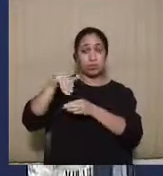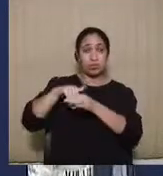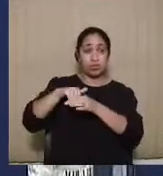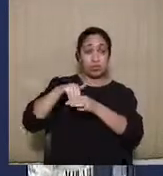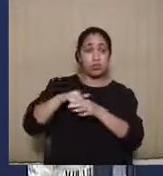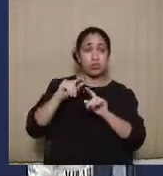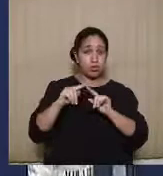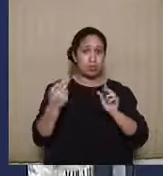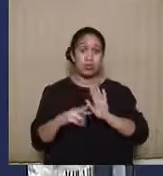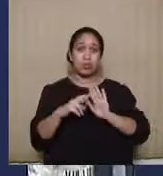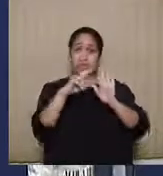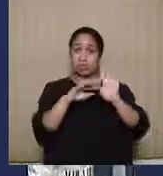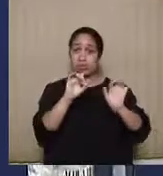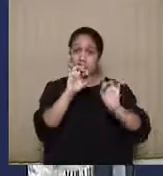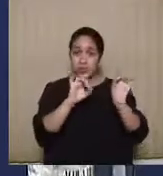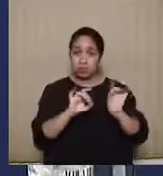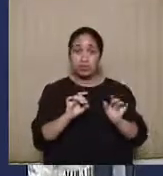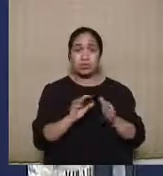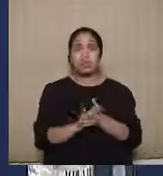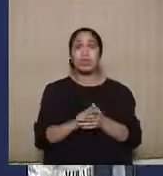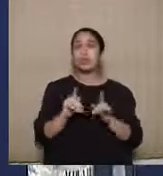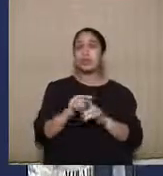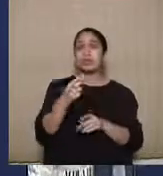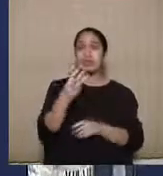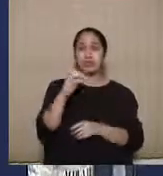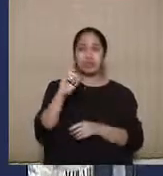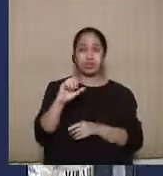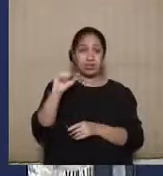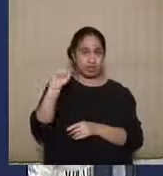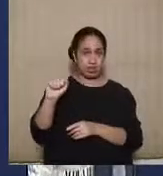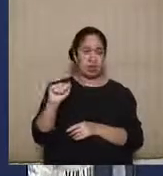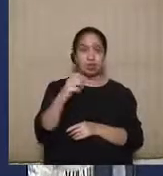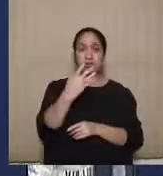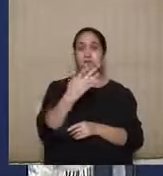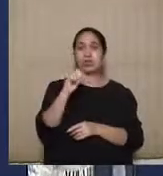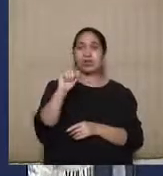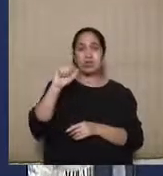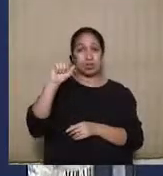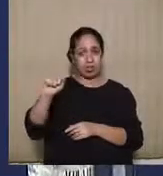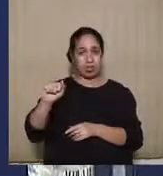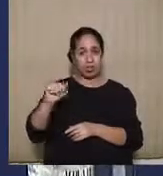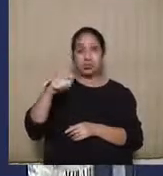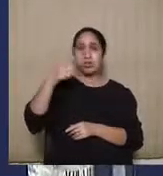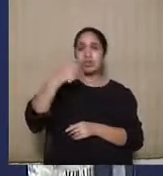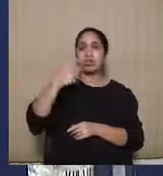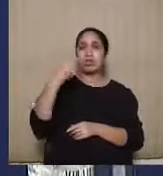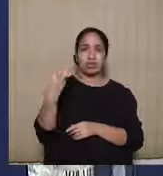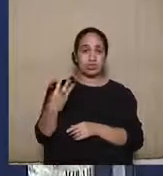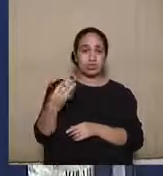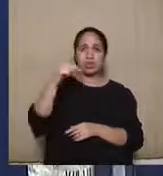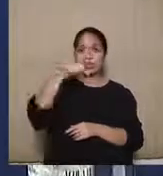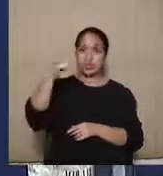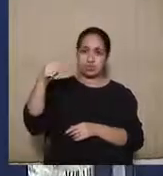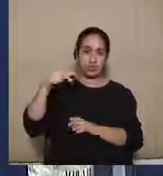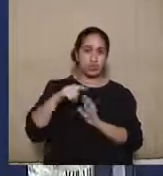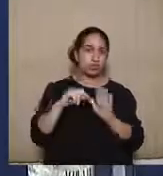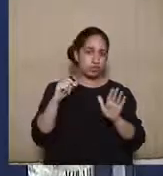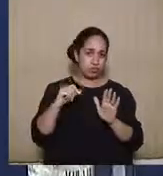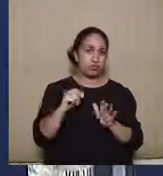representações especiais, como nós já dissemos, vai ter o 30A, 41A, artigo 73, artigo 77, que